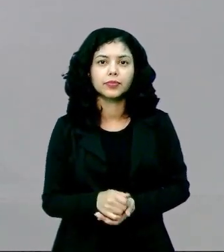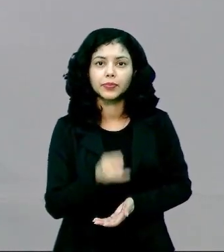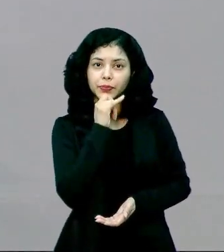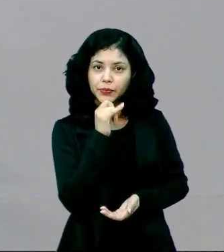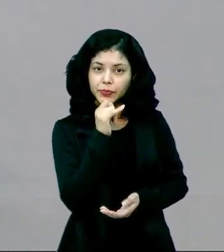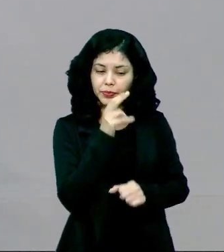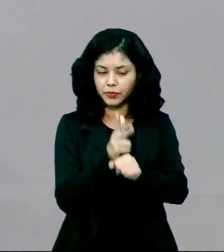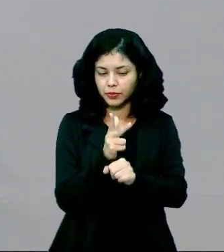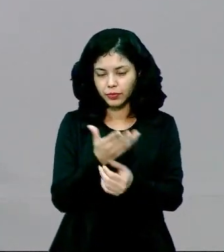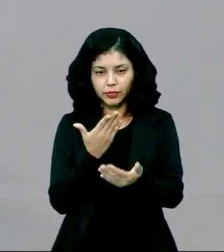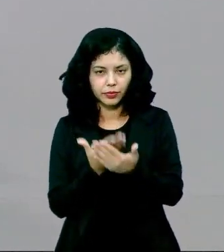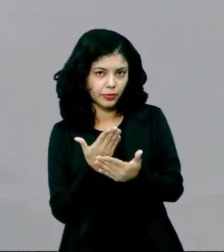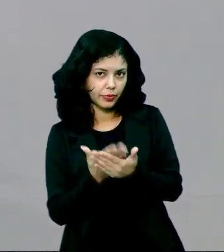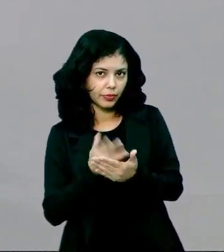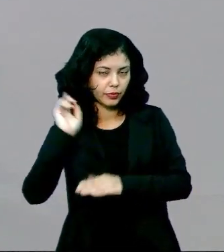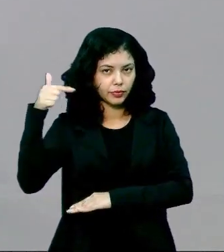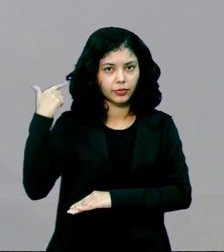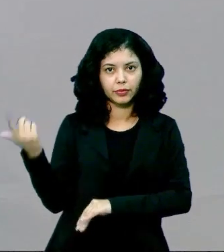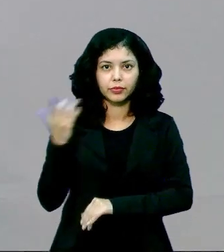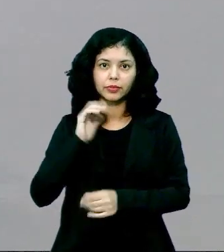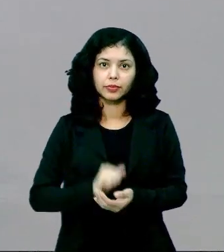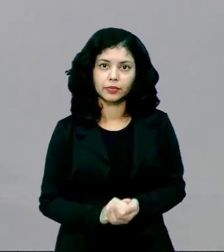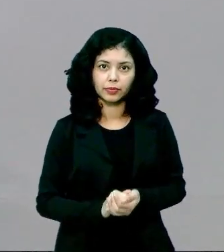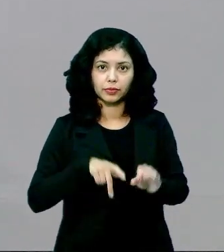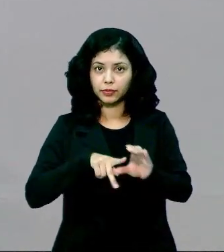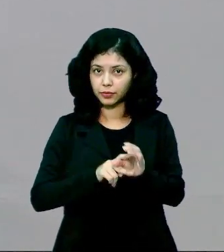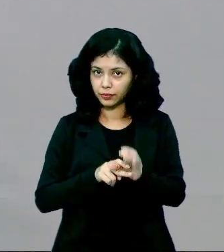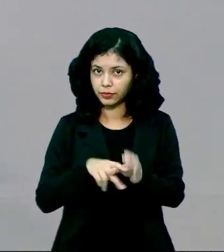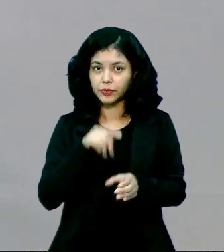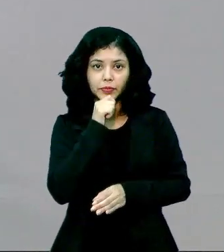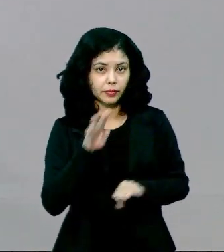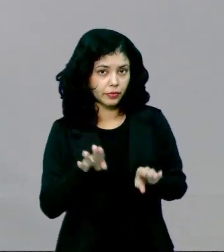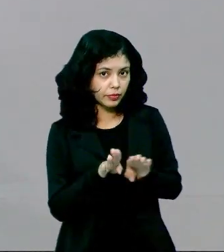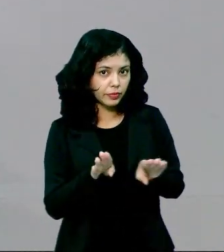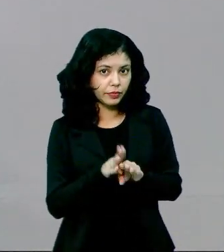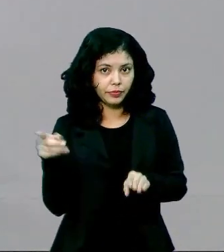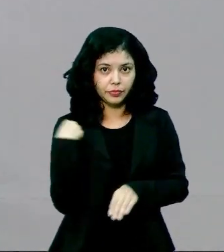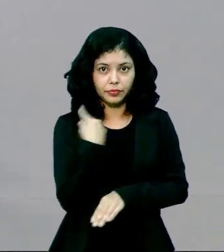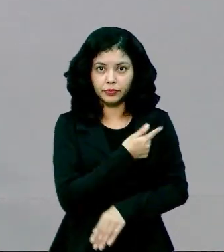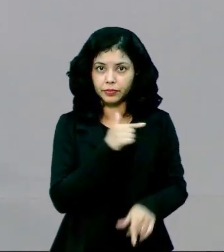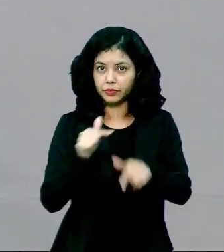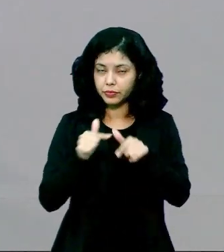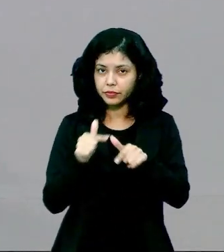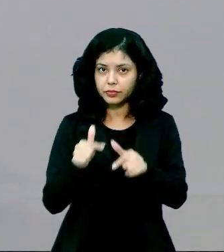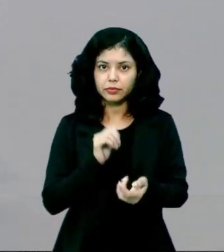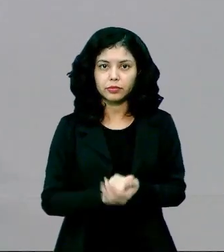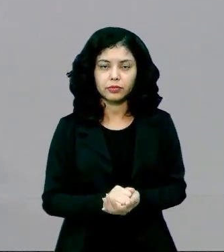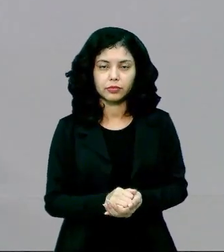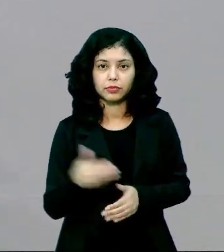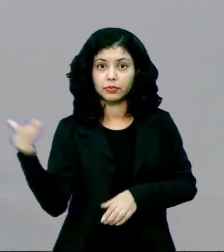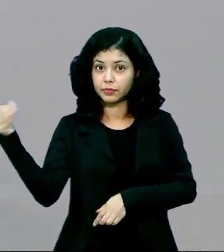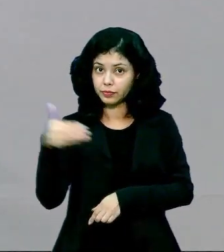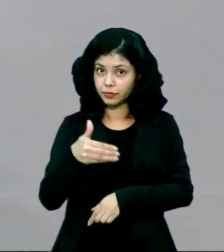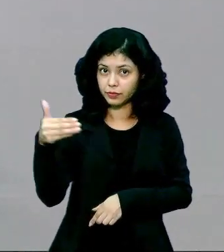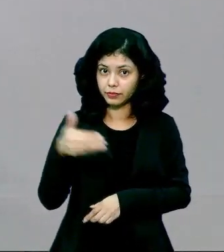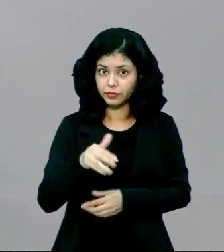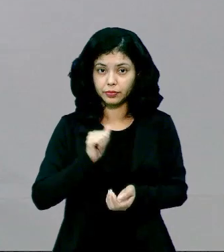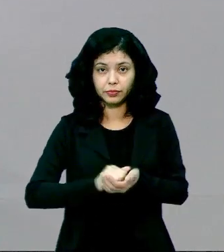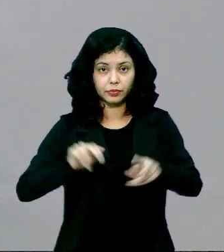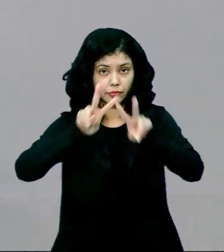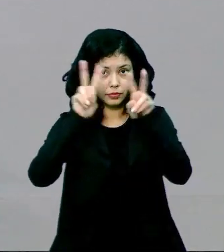exemplo das videoaulas dos demais componentes curriculares, nós estamos trabalhando frequentemente